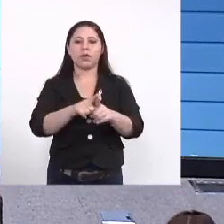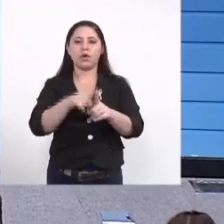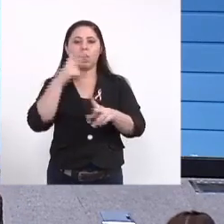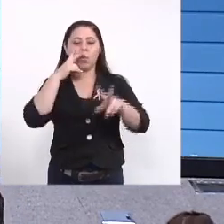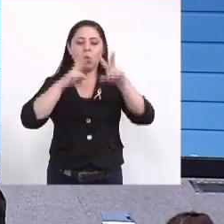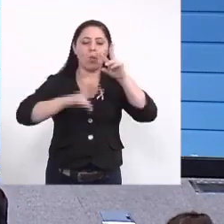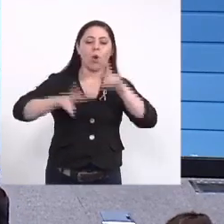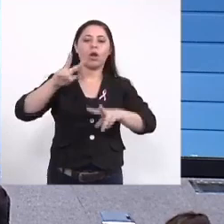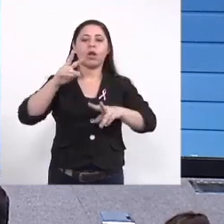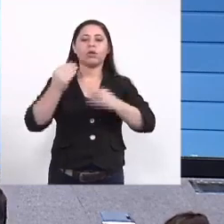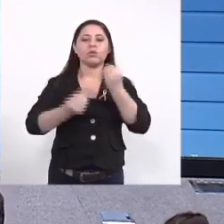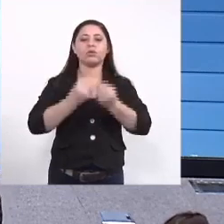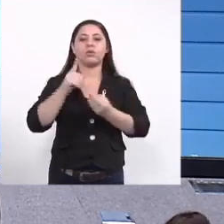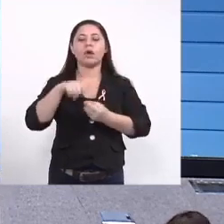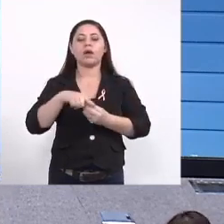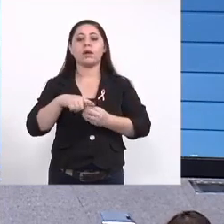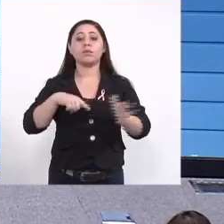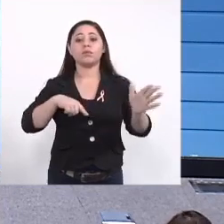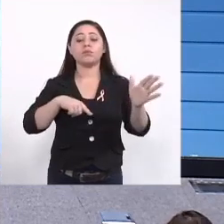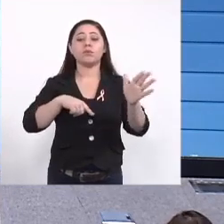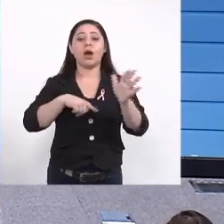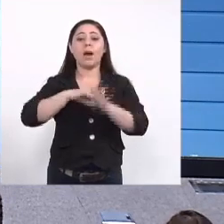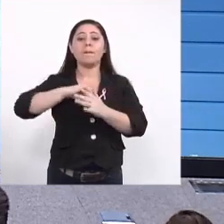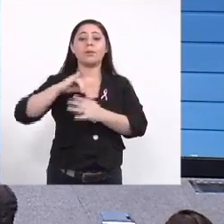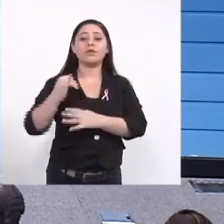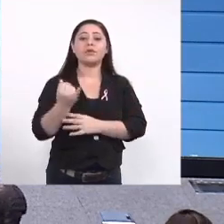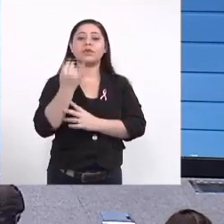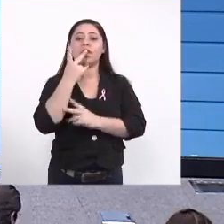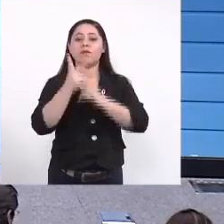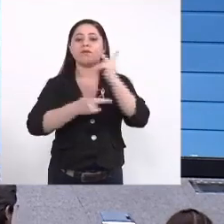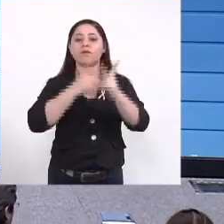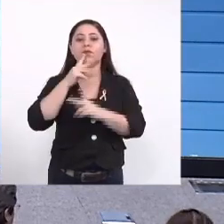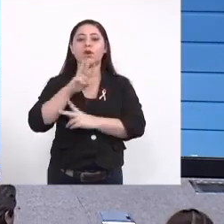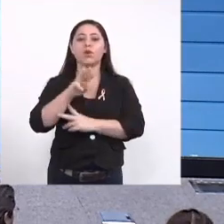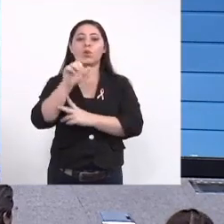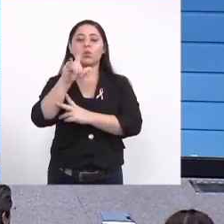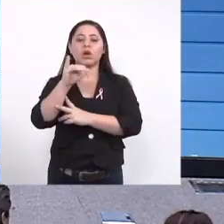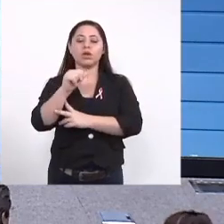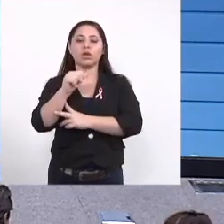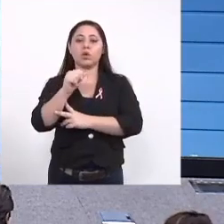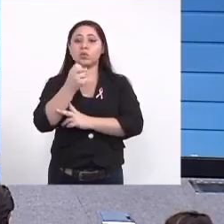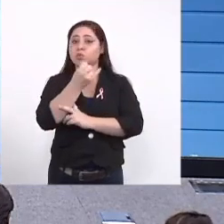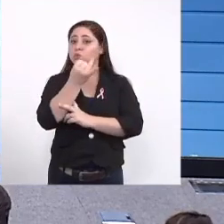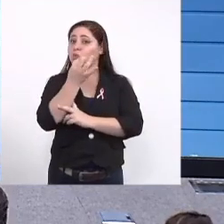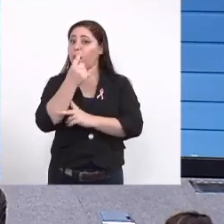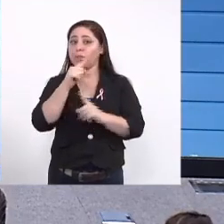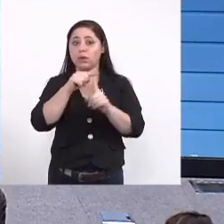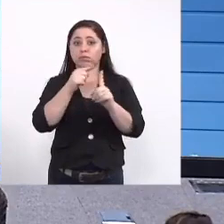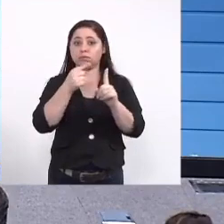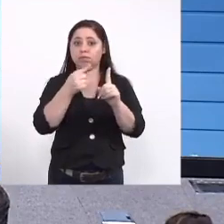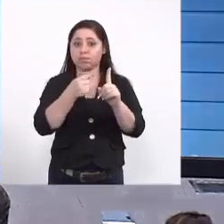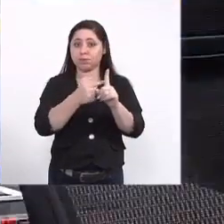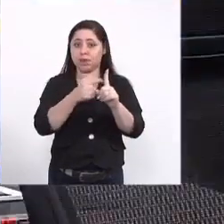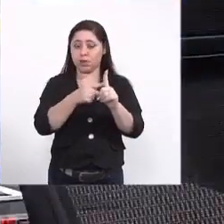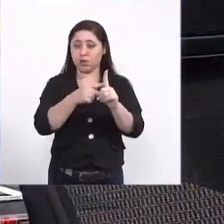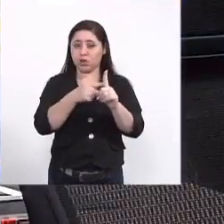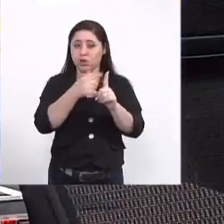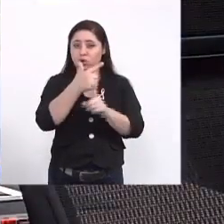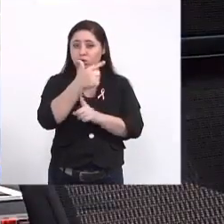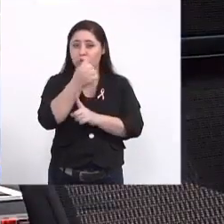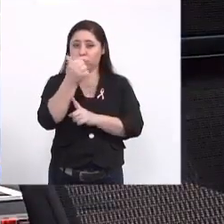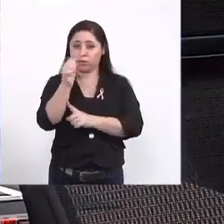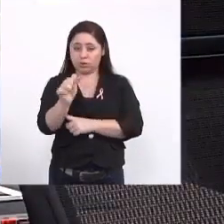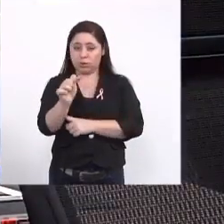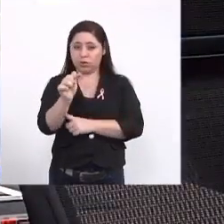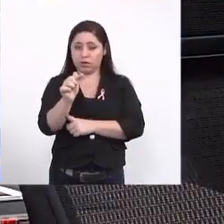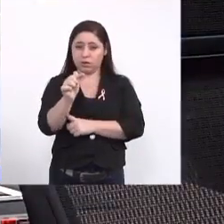como a gente aproveitando a pergunta a fala do William o número de gestantes é de 2017 para